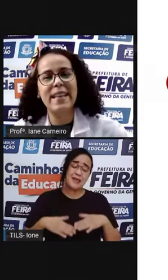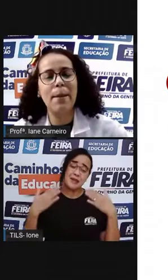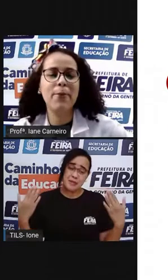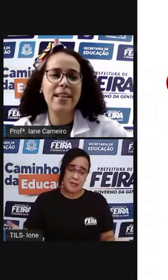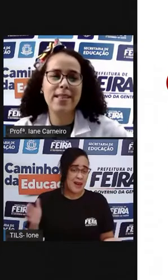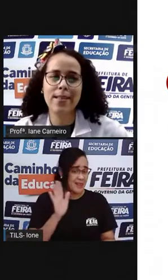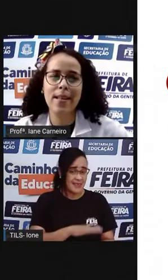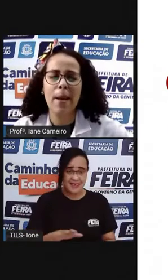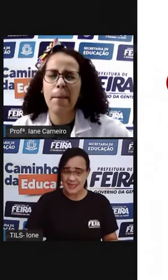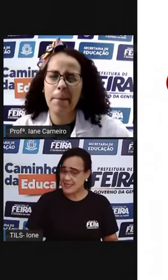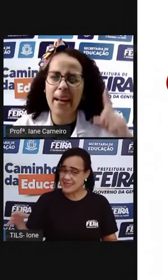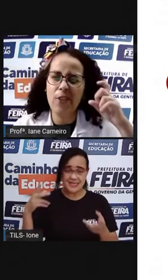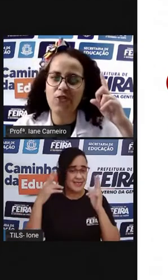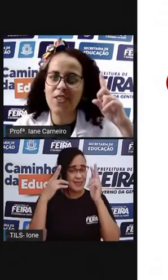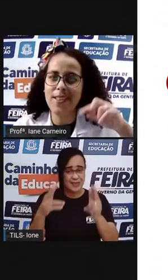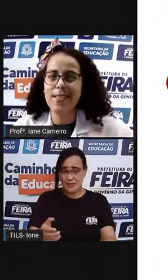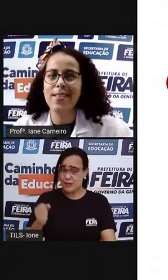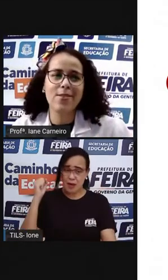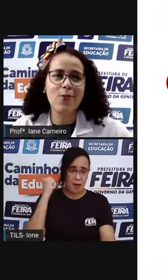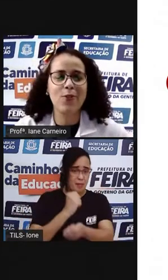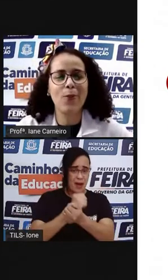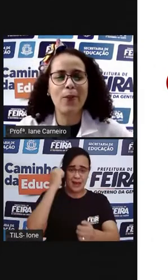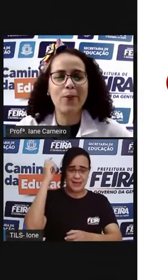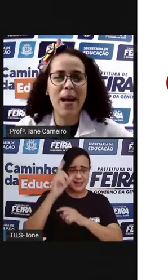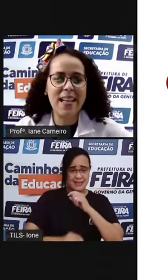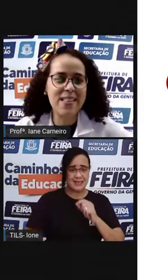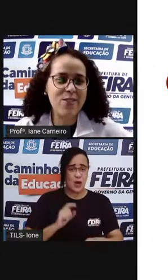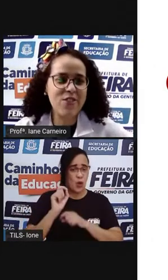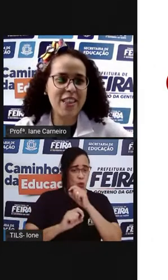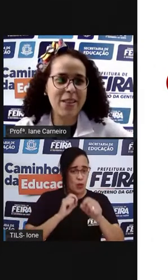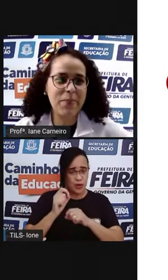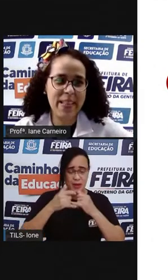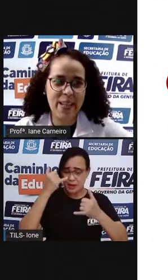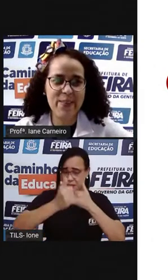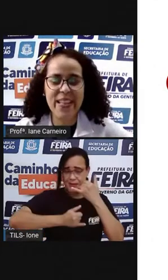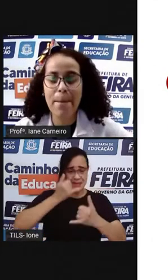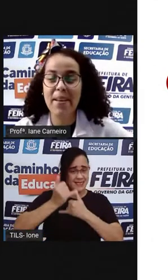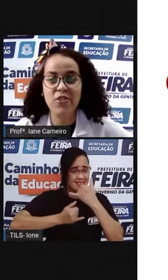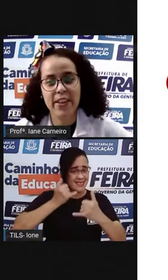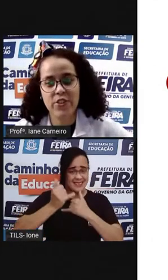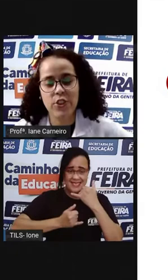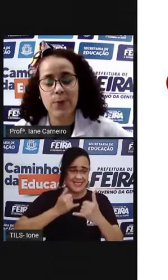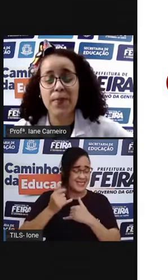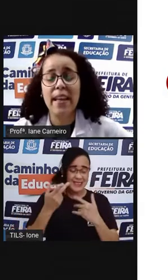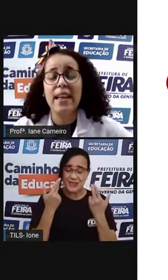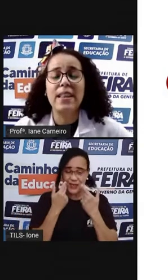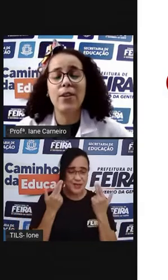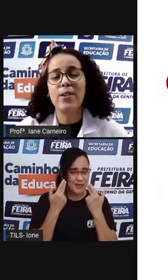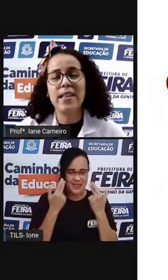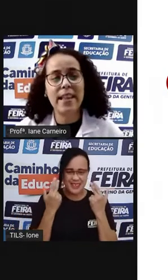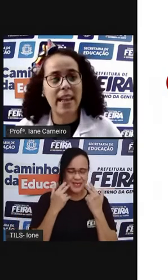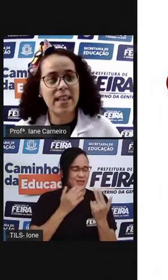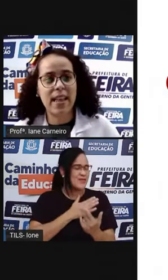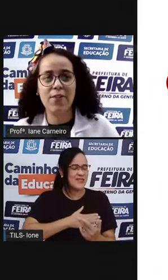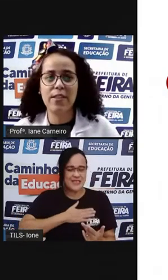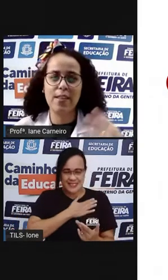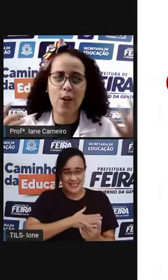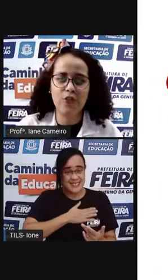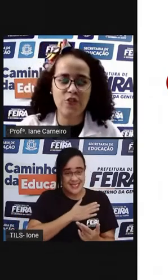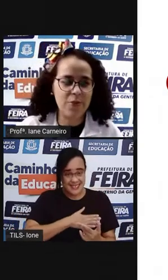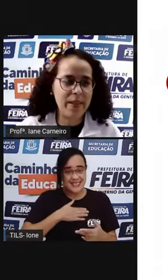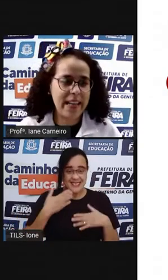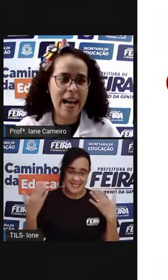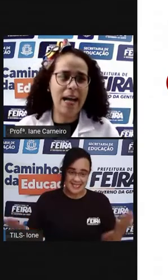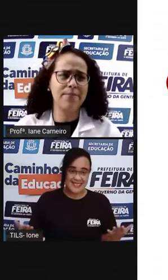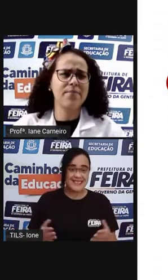marcada, né? Por essas peraltices no balanço de pneu, né? É bem divertido. Então, eu tenho certeza que vocês